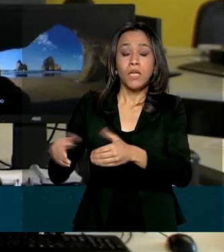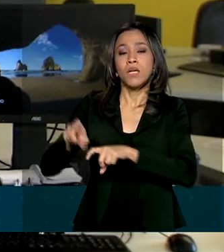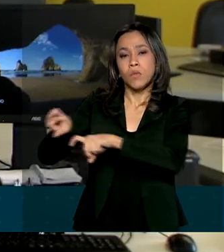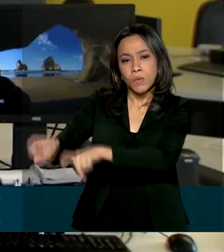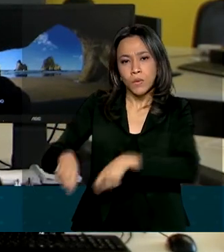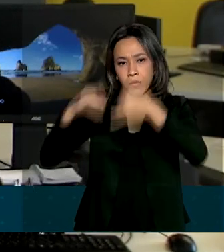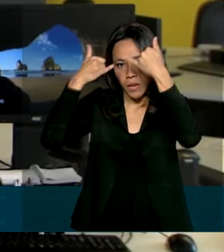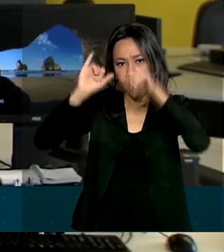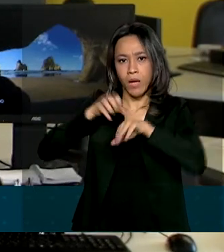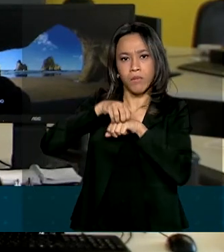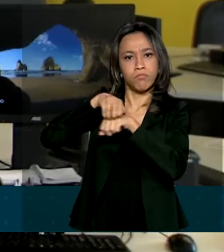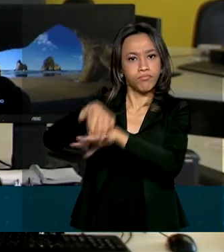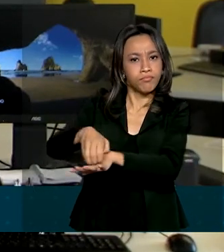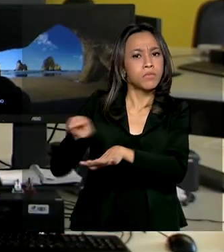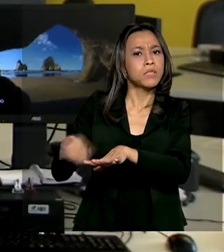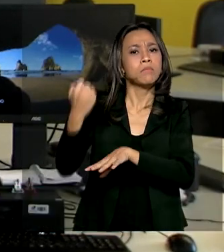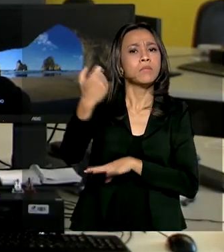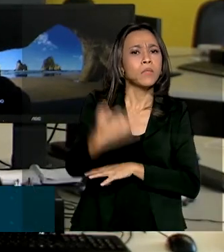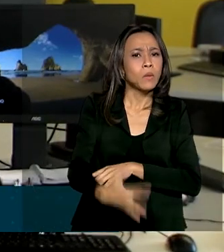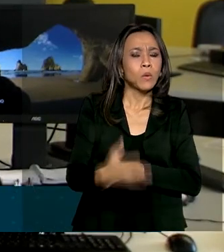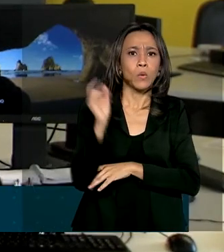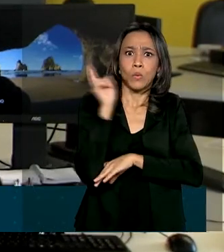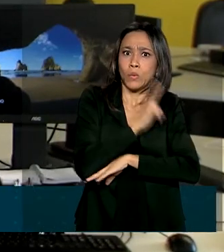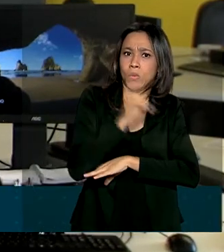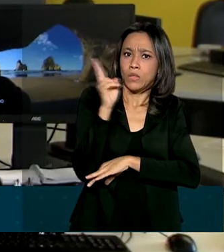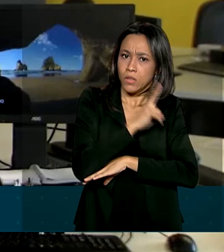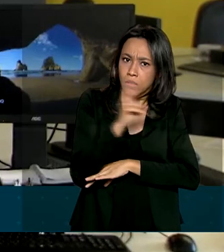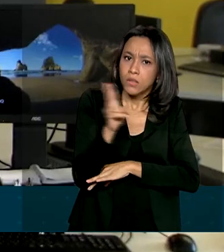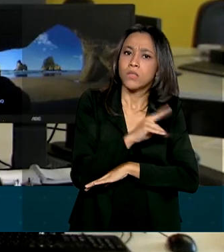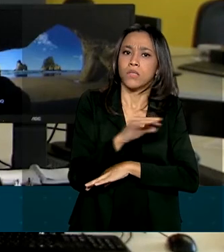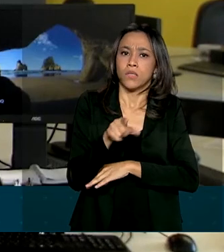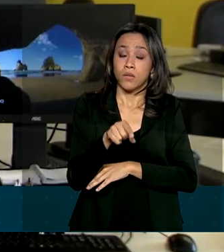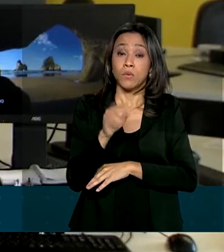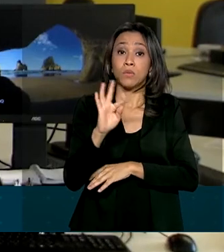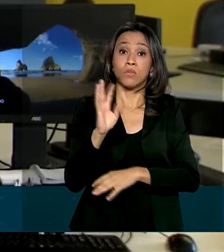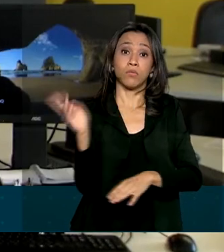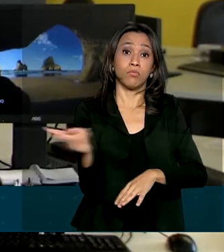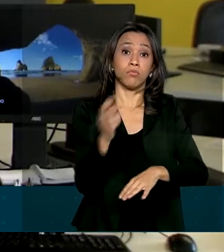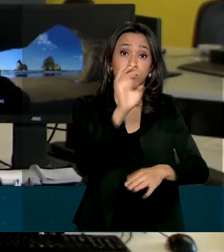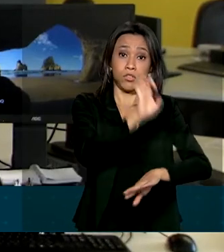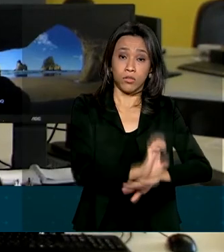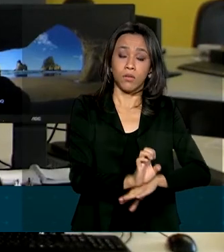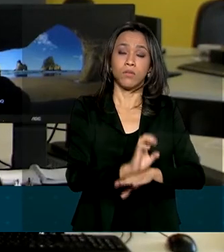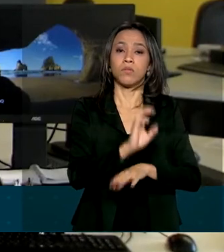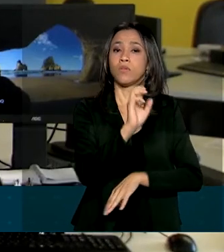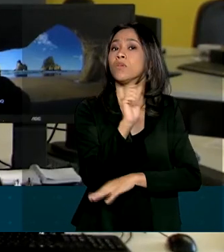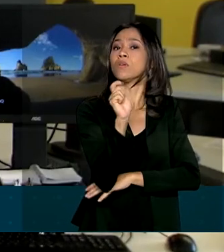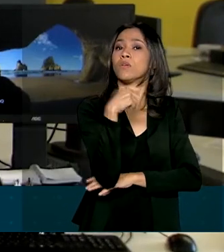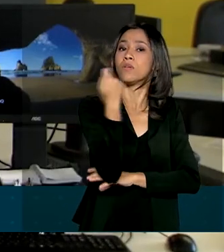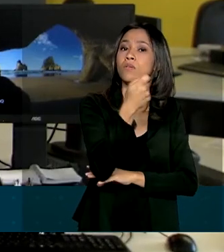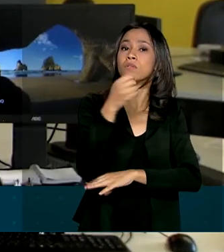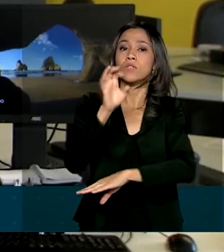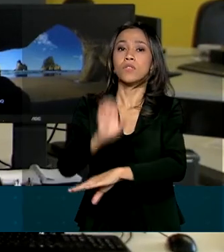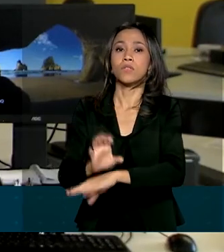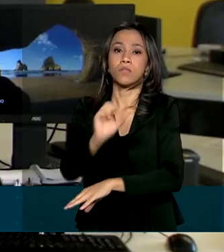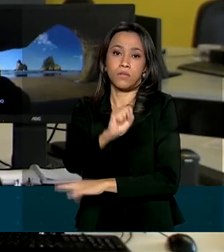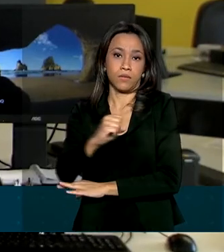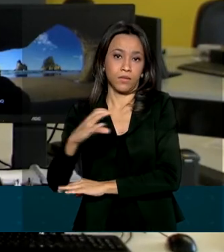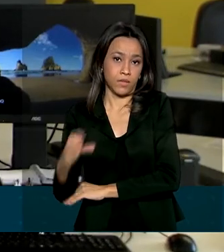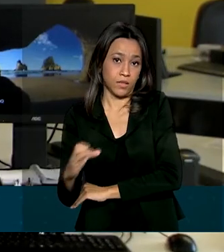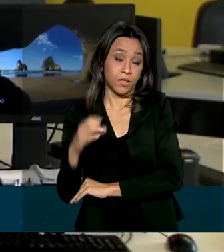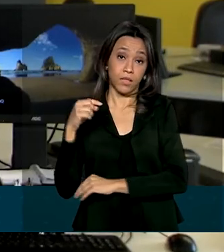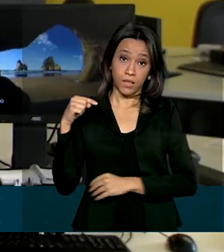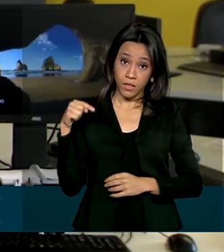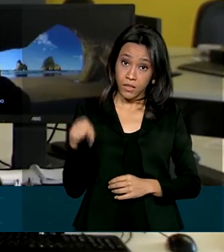Abastecimento declarou estado de emergência fitossanitária nos estados do Rio Grande do Sul e Santa Catarina. Com isso,